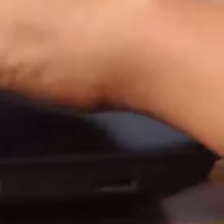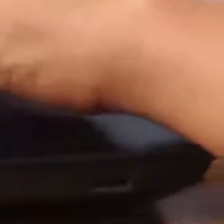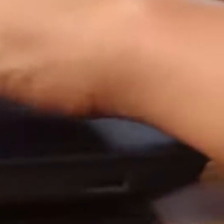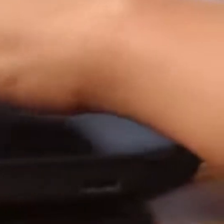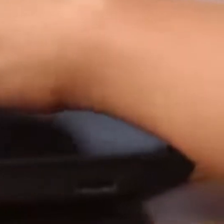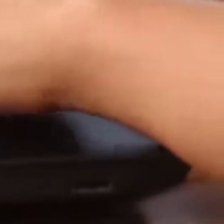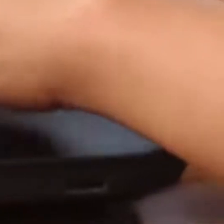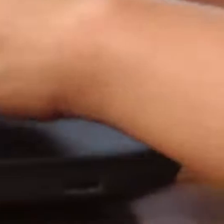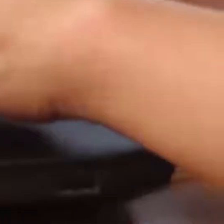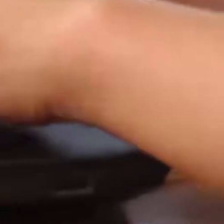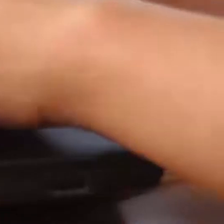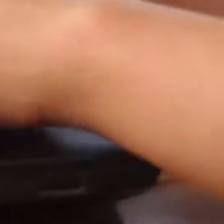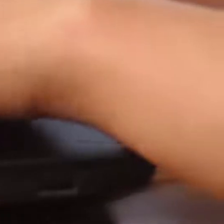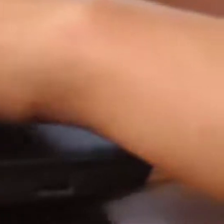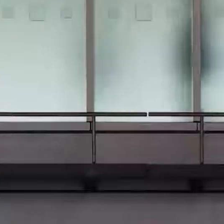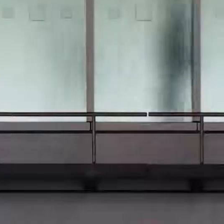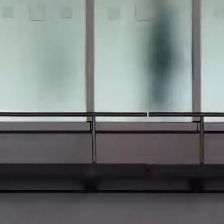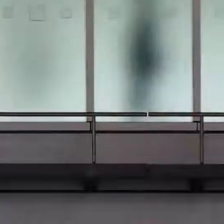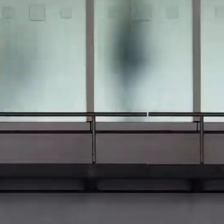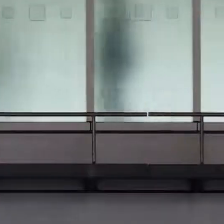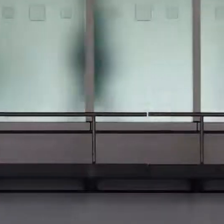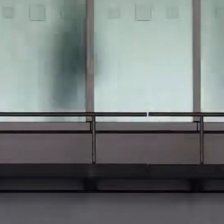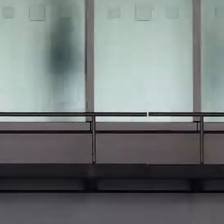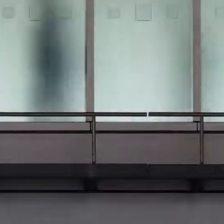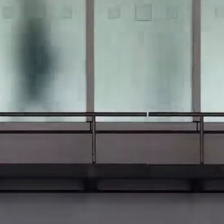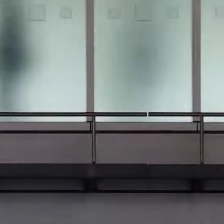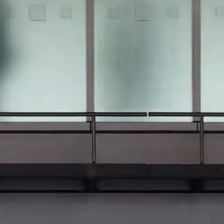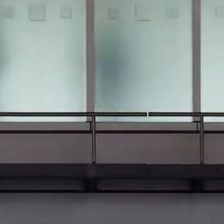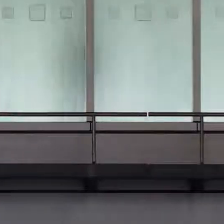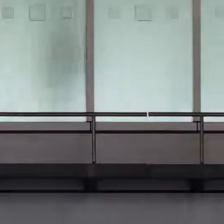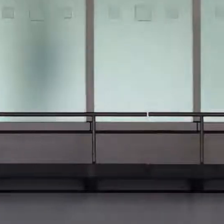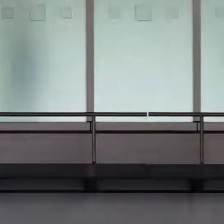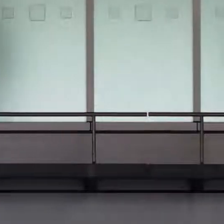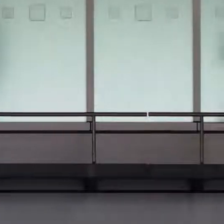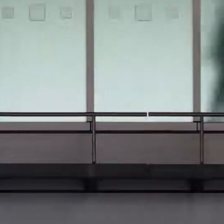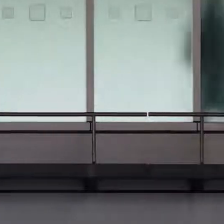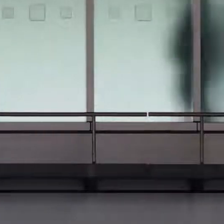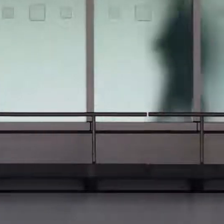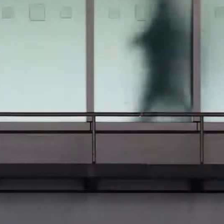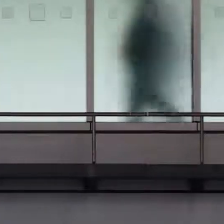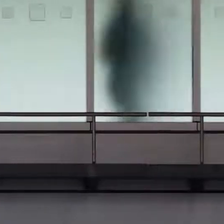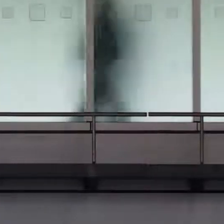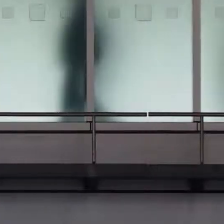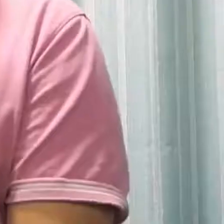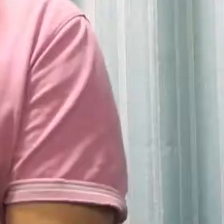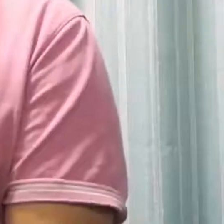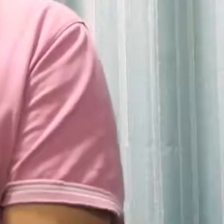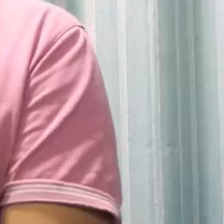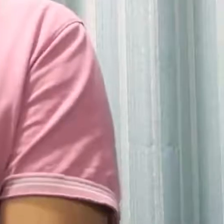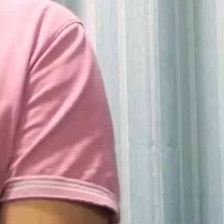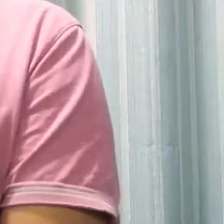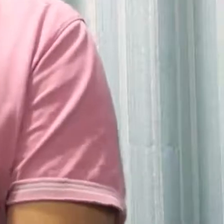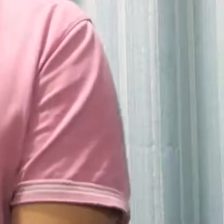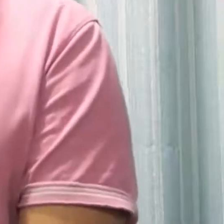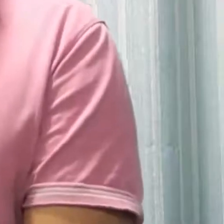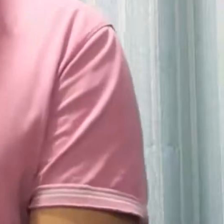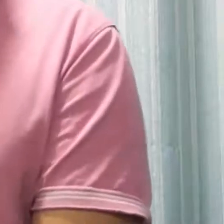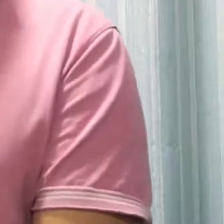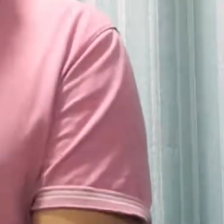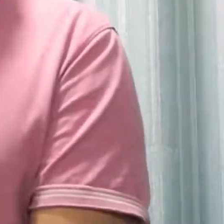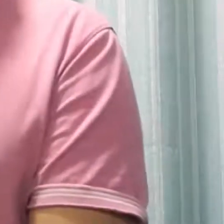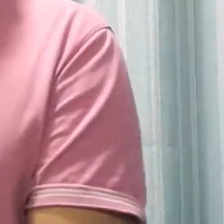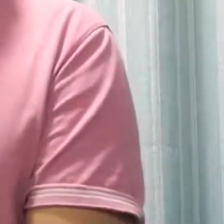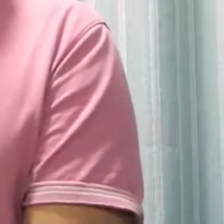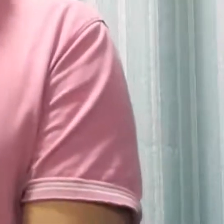tempo devido ao trabalho e família, mas retornou e diz que não pretende mais parar. Meu pai me colocou para fazer